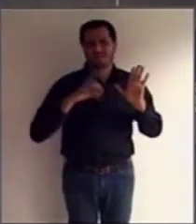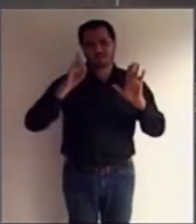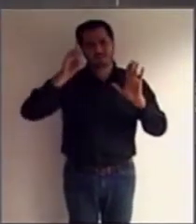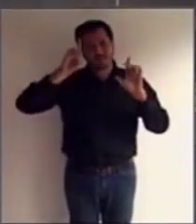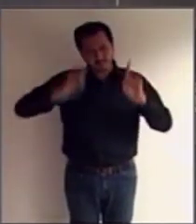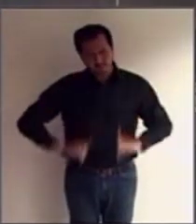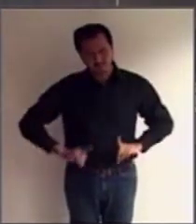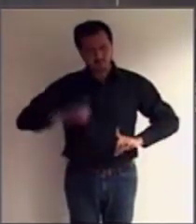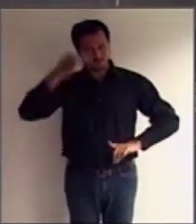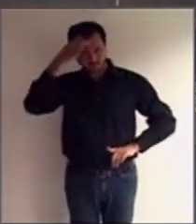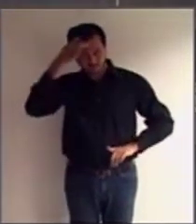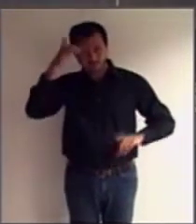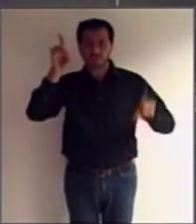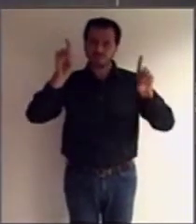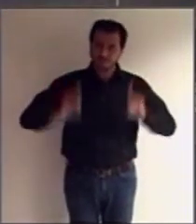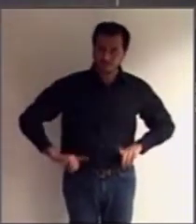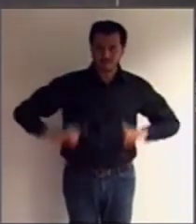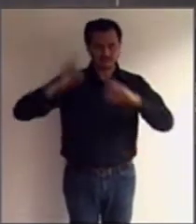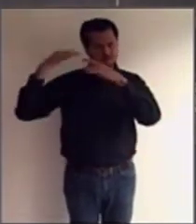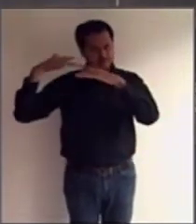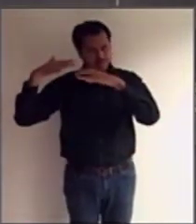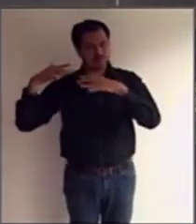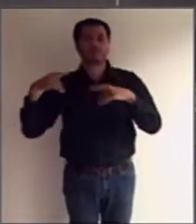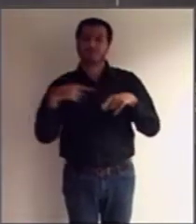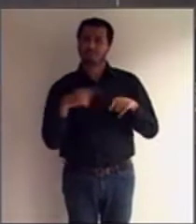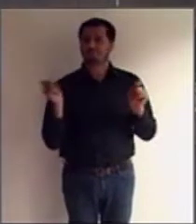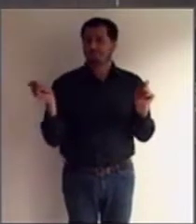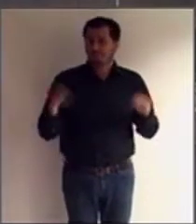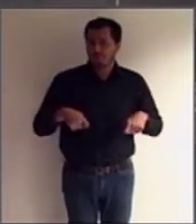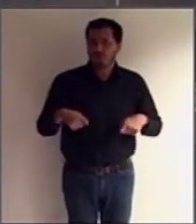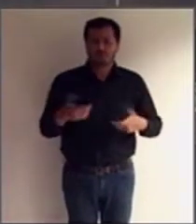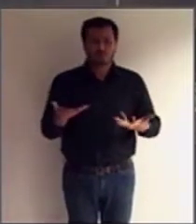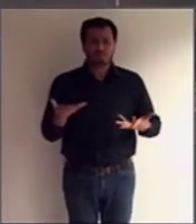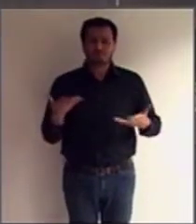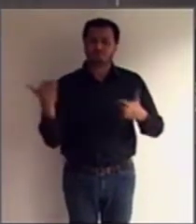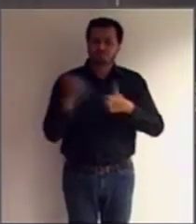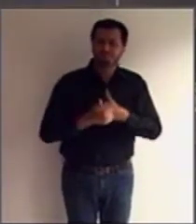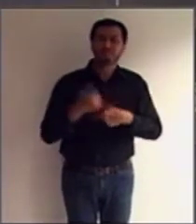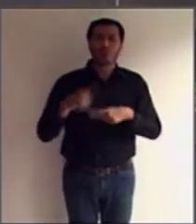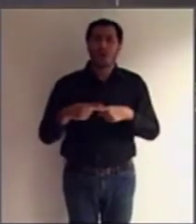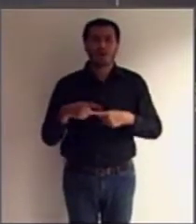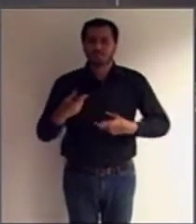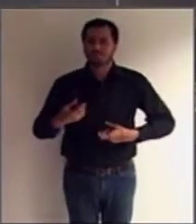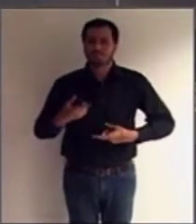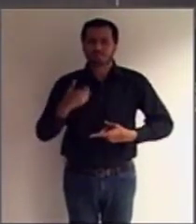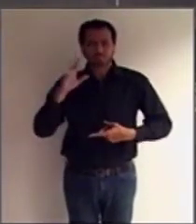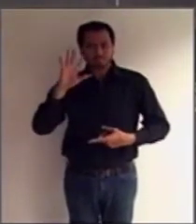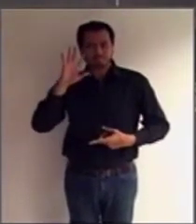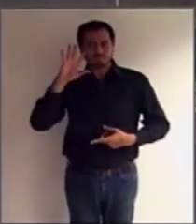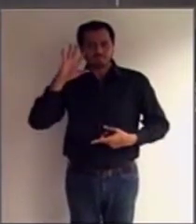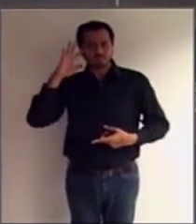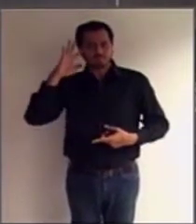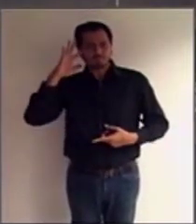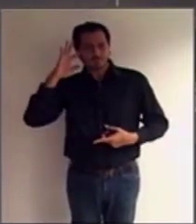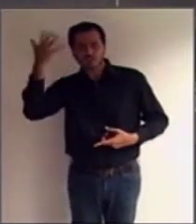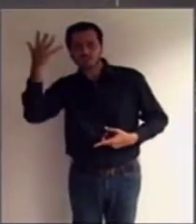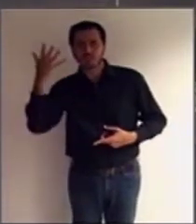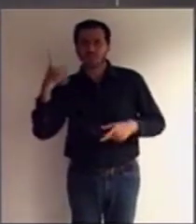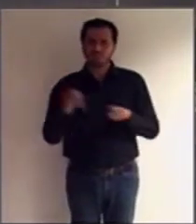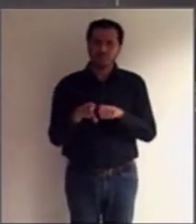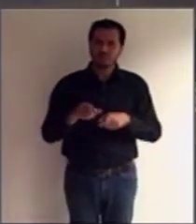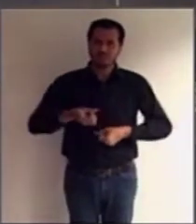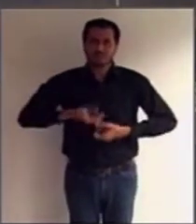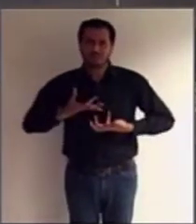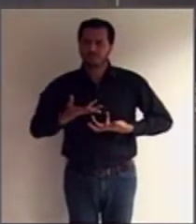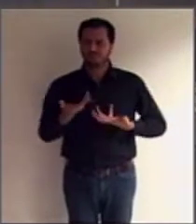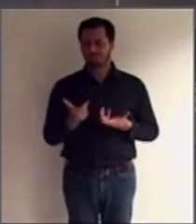mental, que não têm completo discernimento ou não conseguem exprimir a sua vontade. Eu vou até evitar aqui de ler o artigo